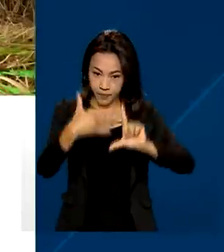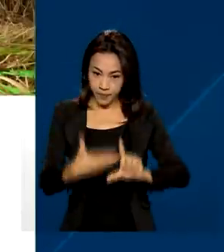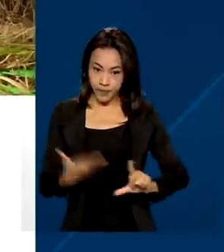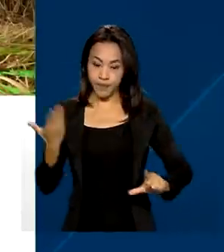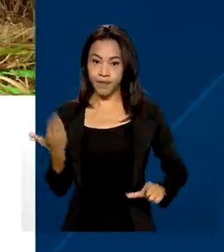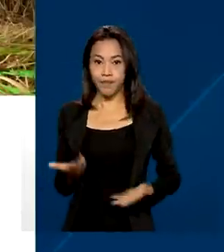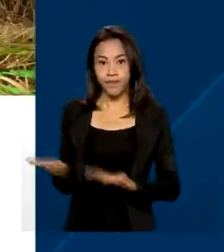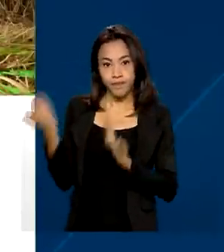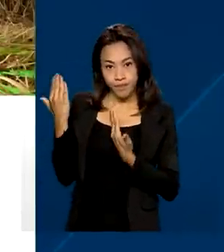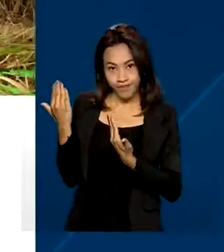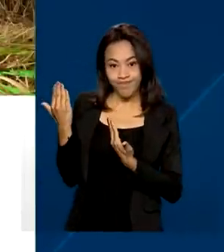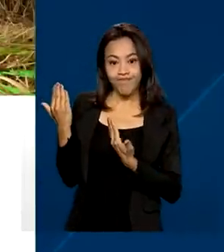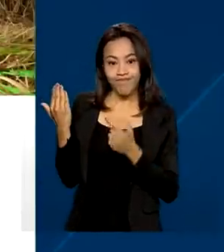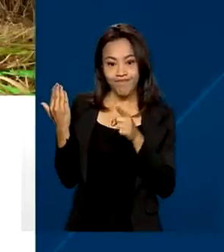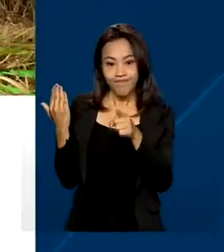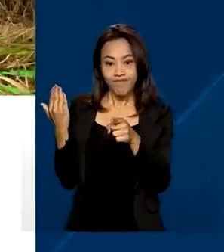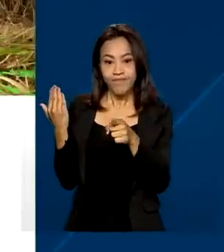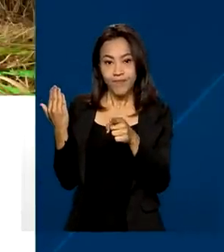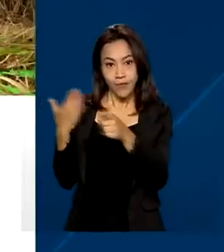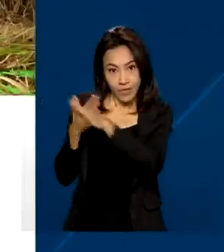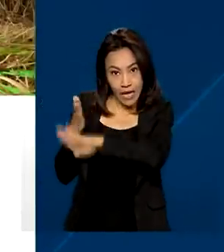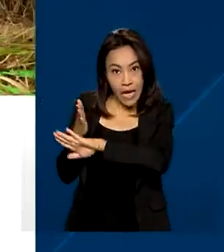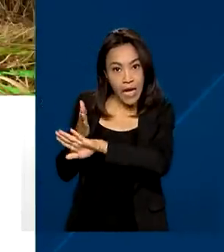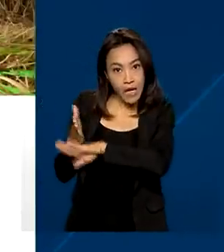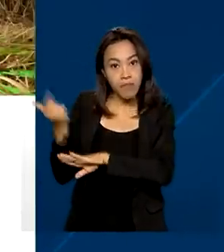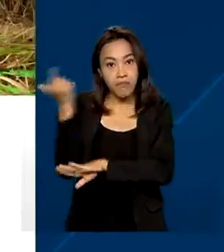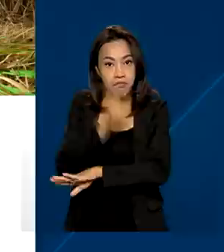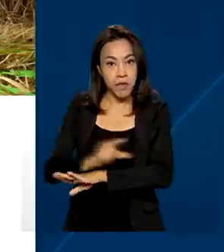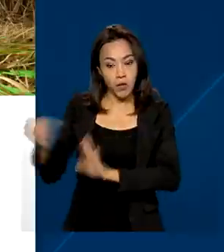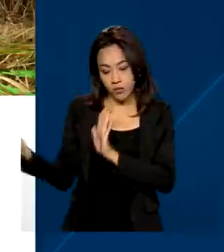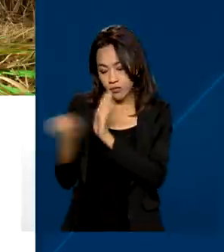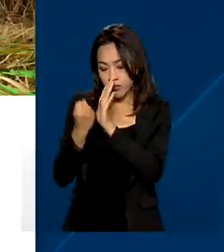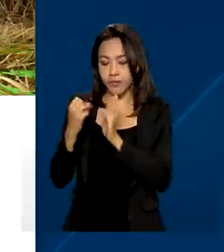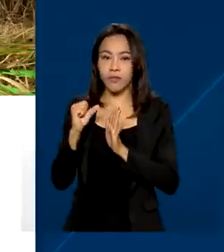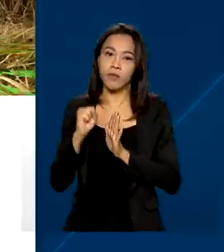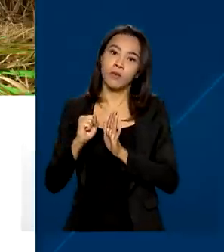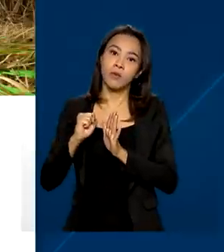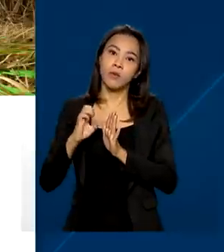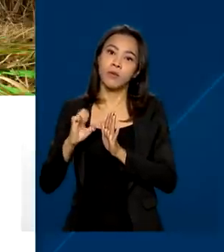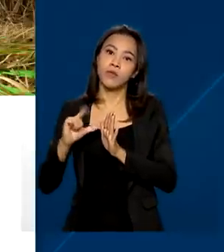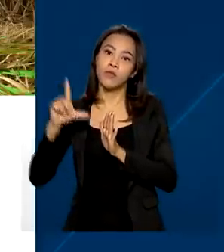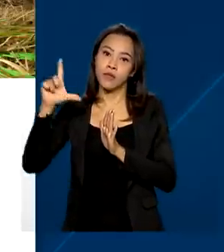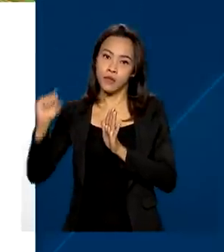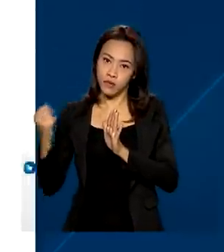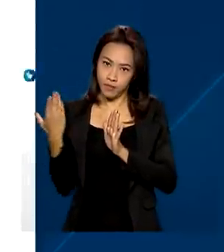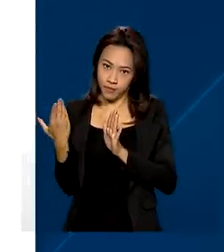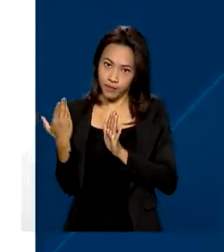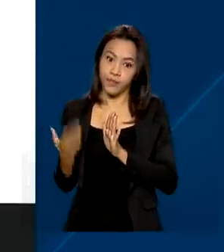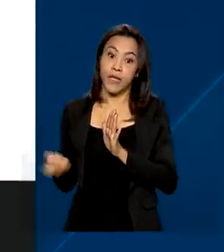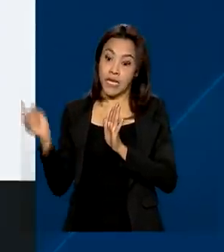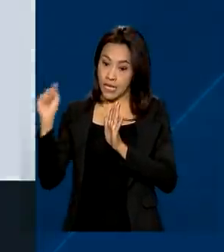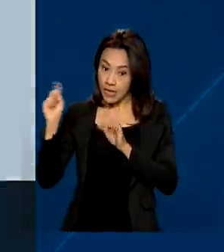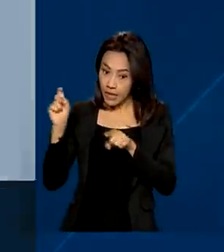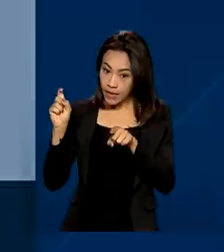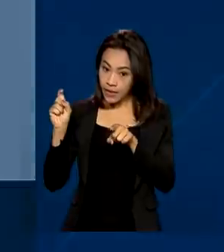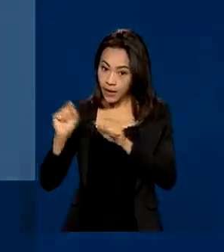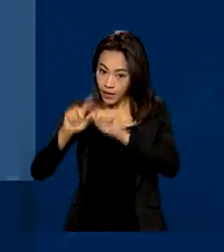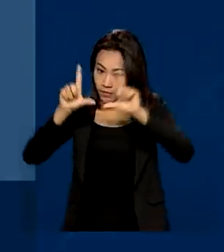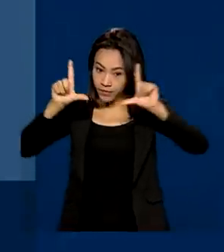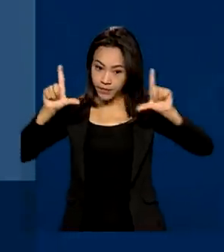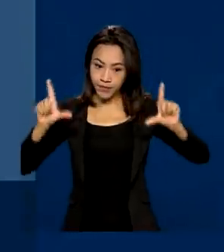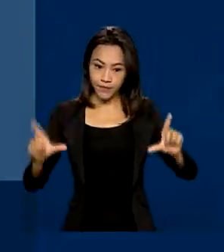no endereço sistemas.agricultura.gov.br.vitrine, clicar na opção